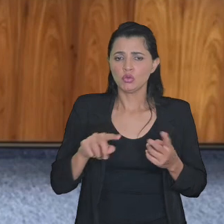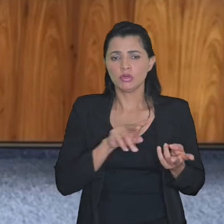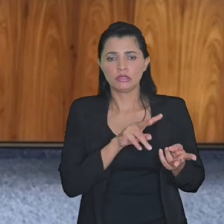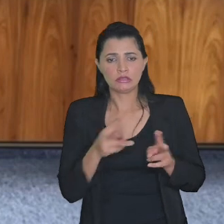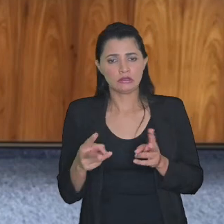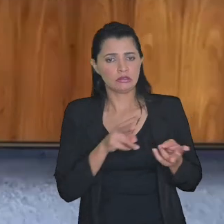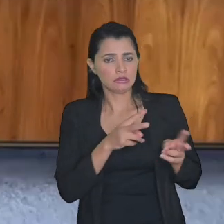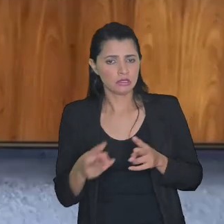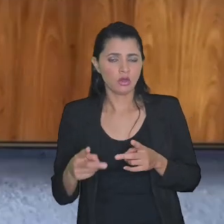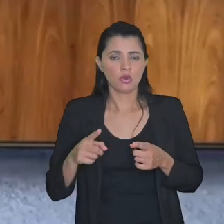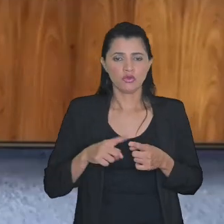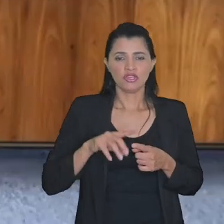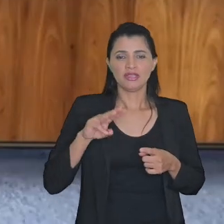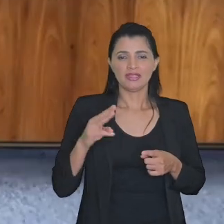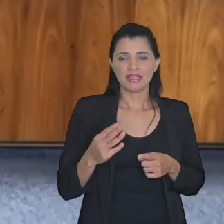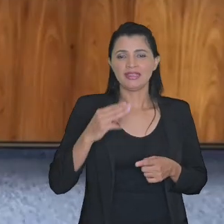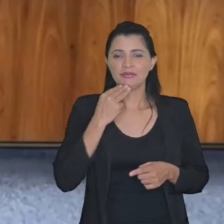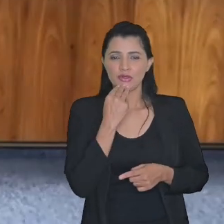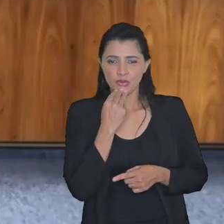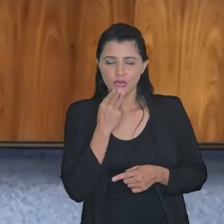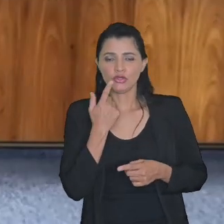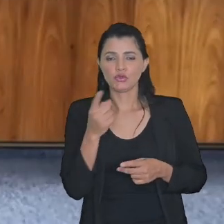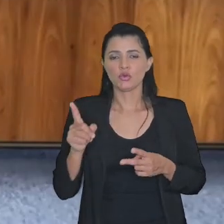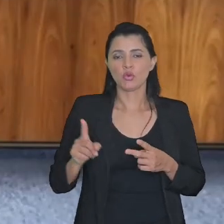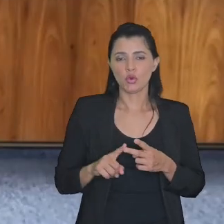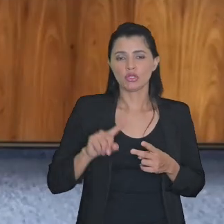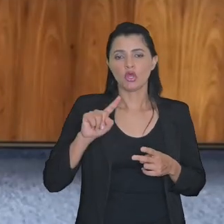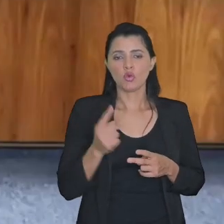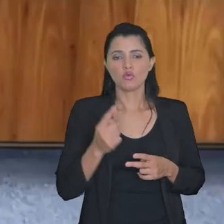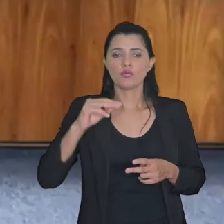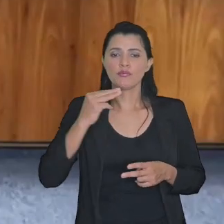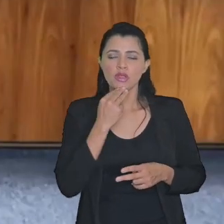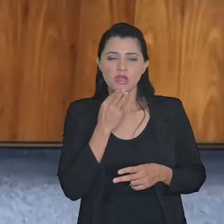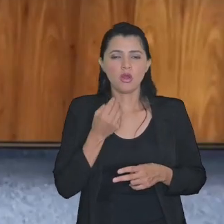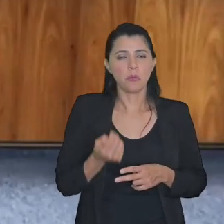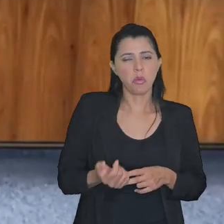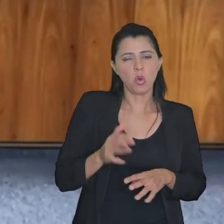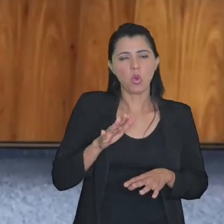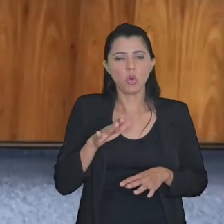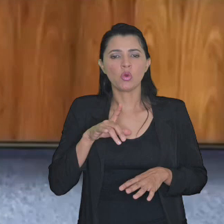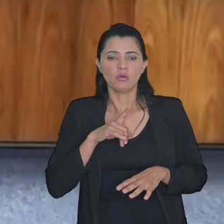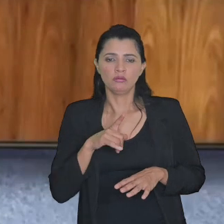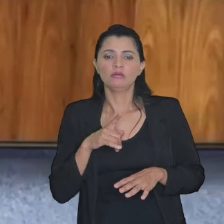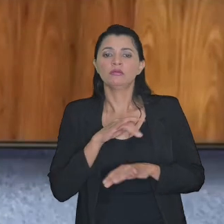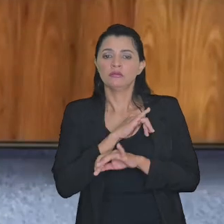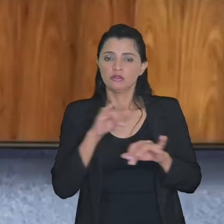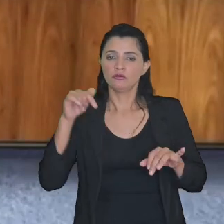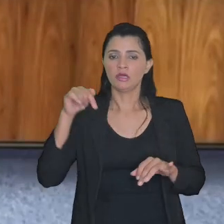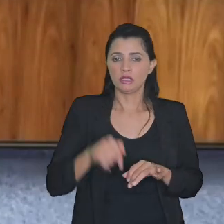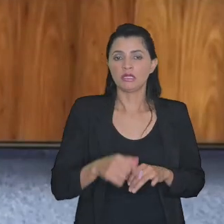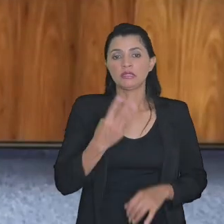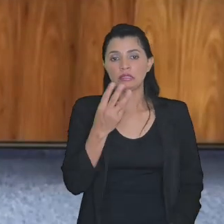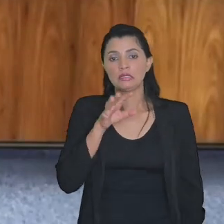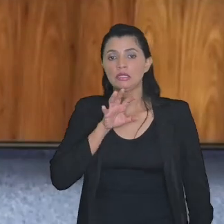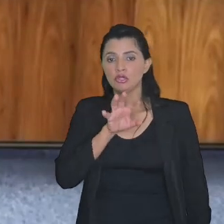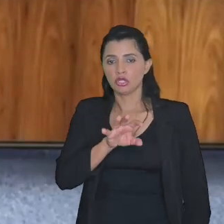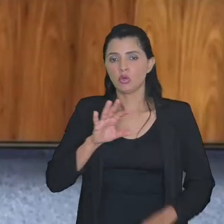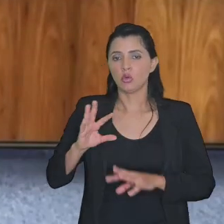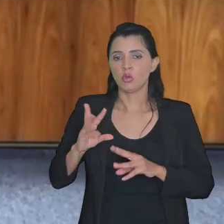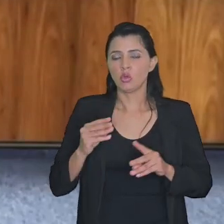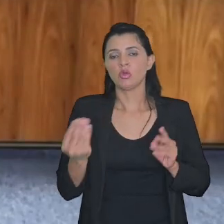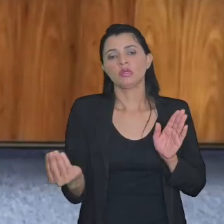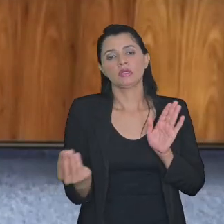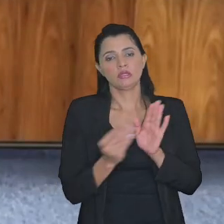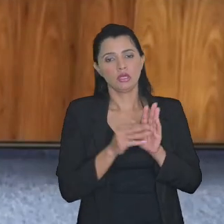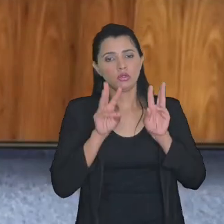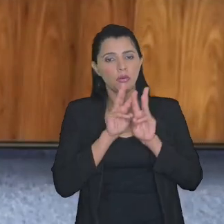transações grandes uma de 3 bilhões outra de 1 bilhão e pouco que foram firmadas aqui na terceira região todas estão no